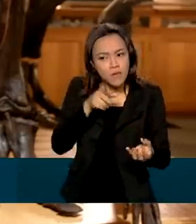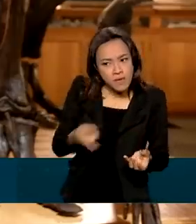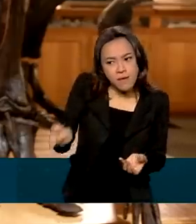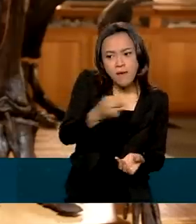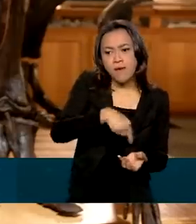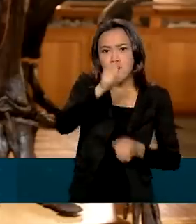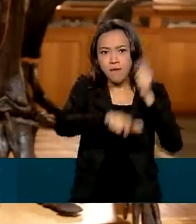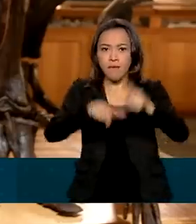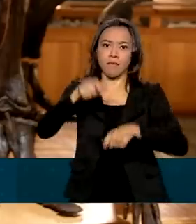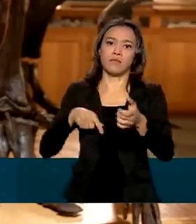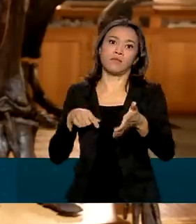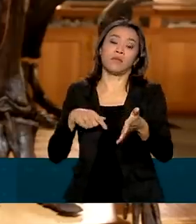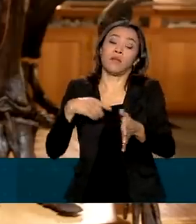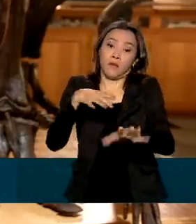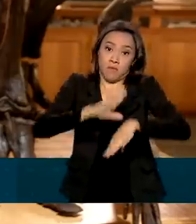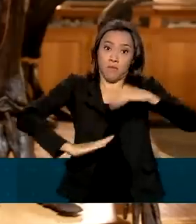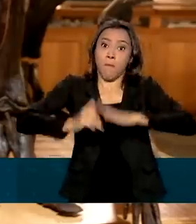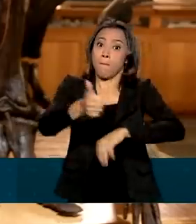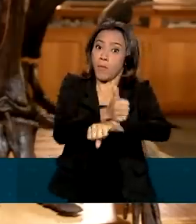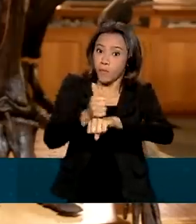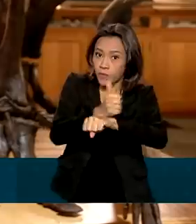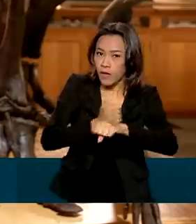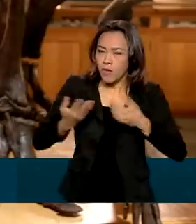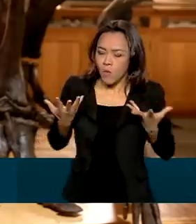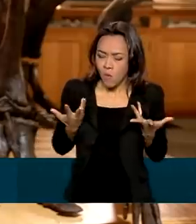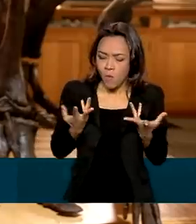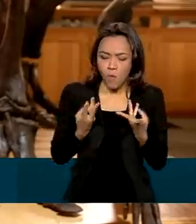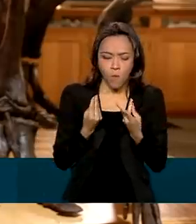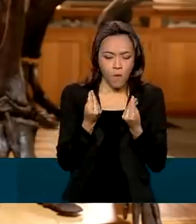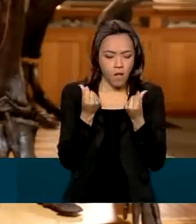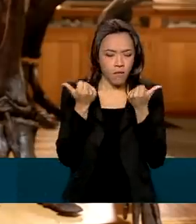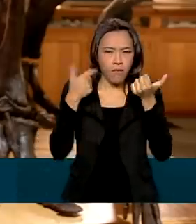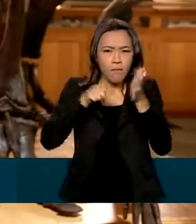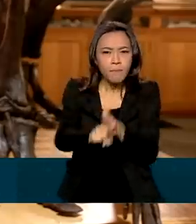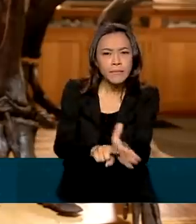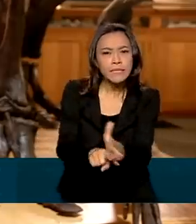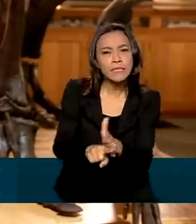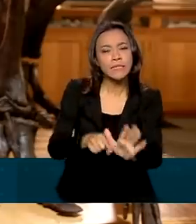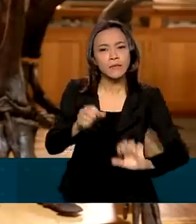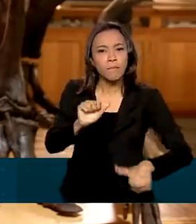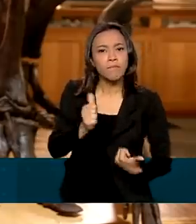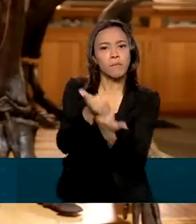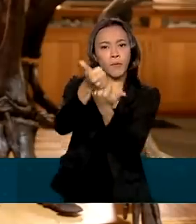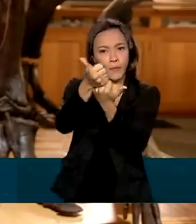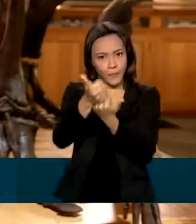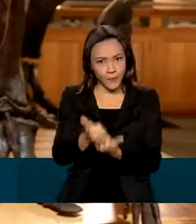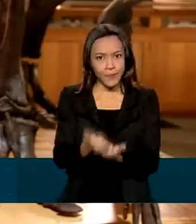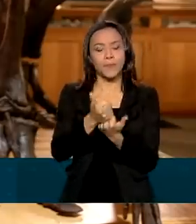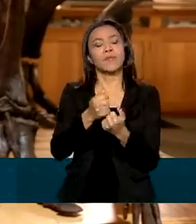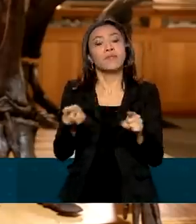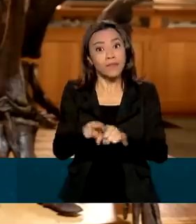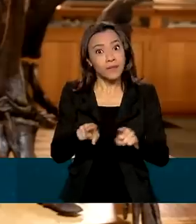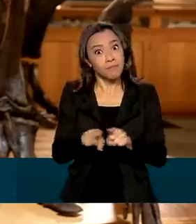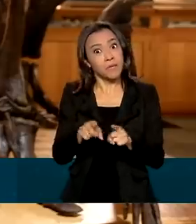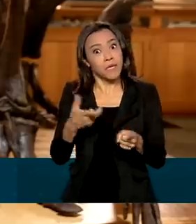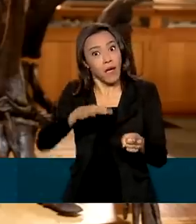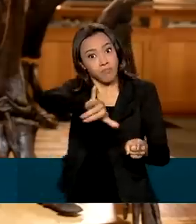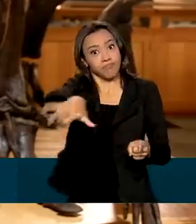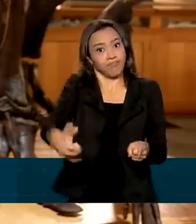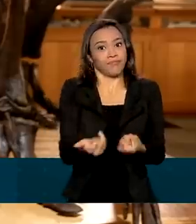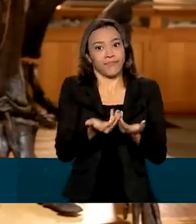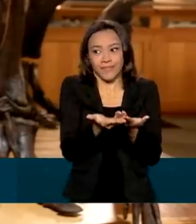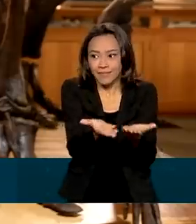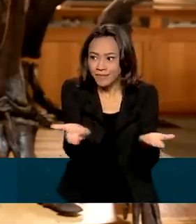fortalecerão não só a qualidade da pesquisa, da assistência, mas também as potencialidades do nosso complexo